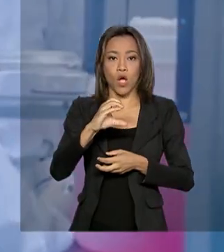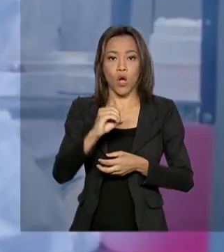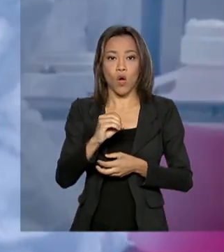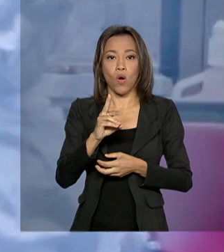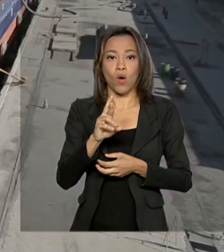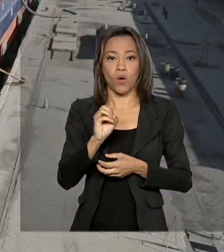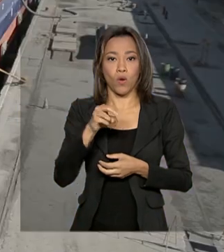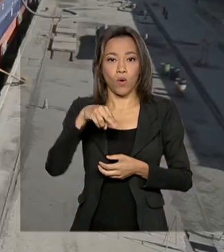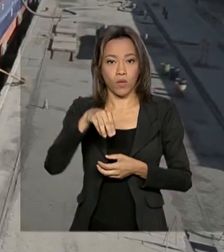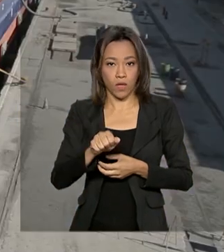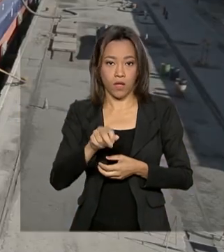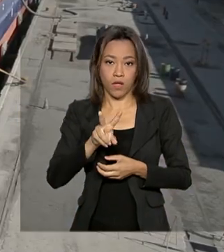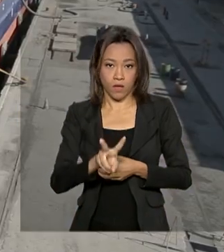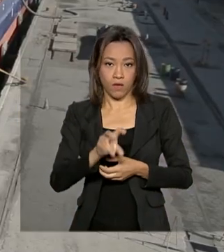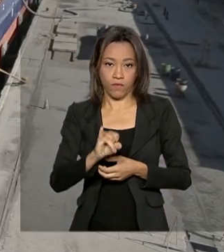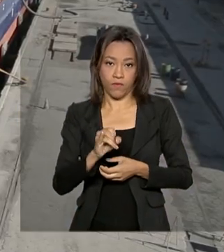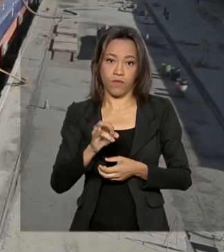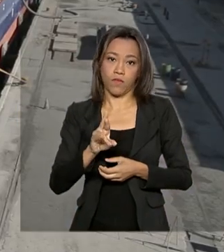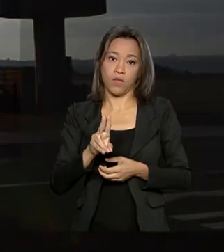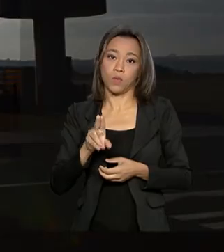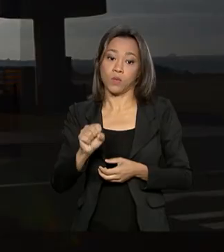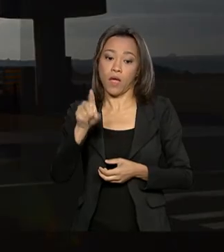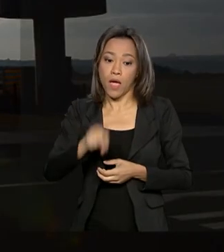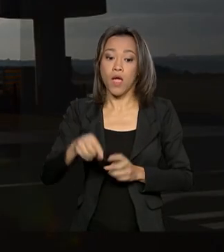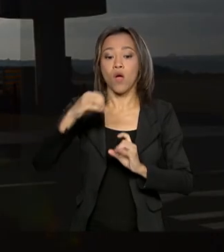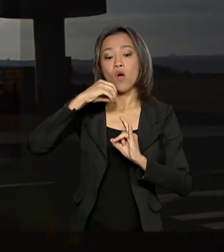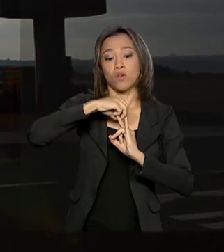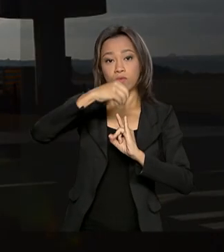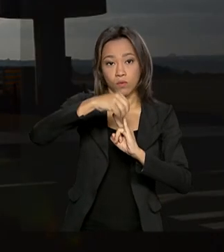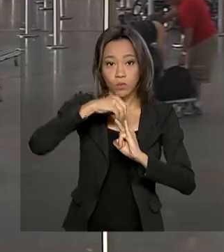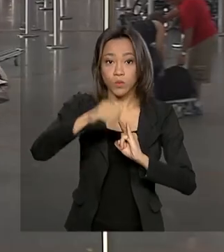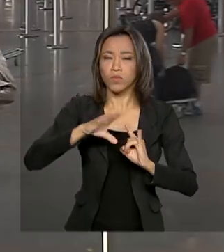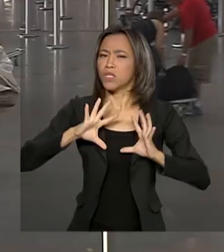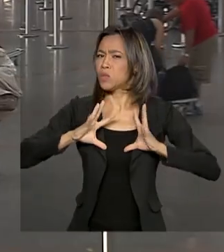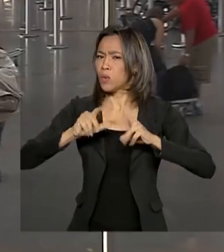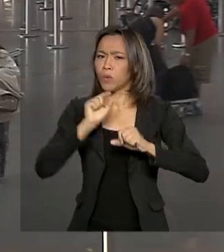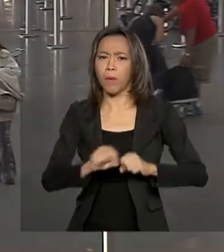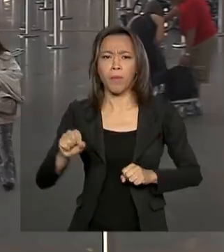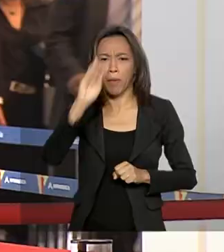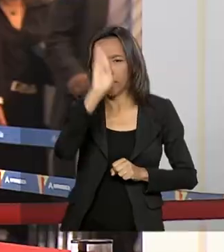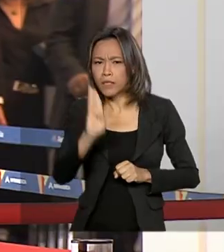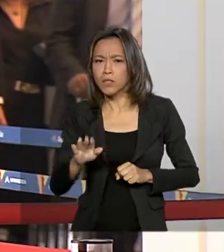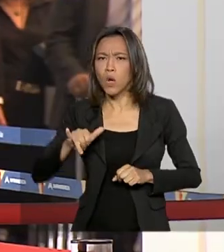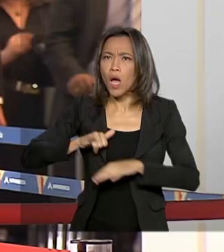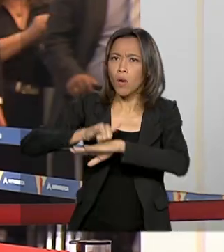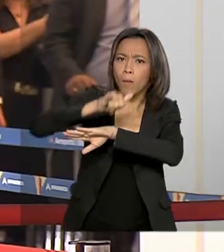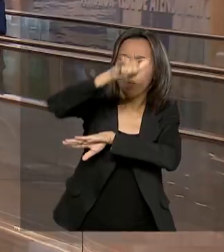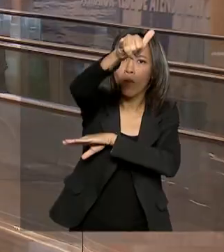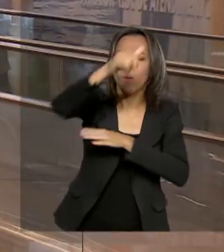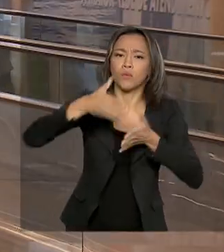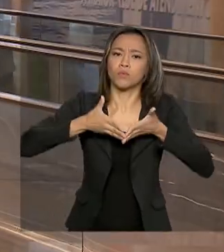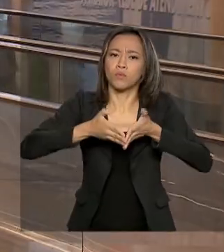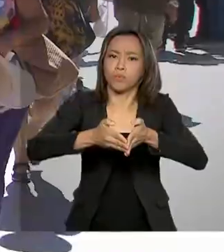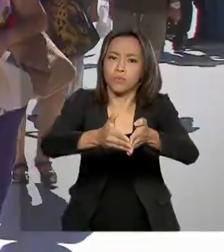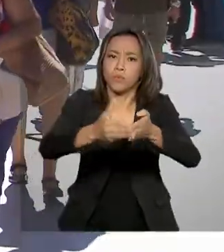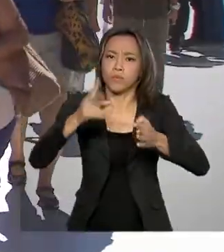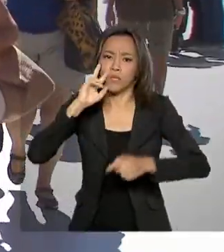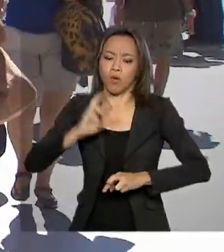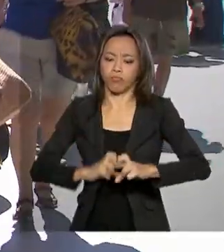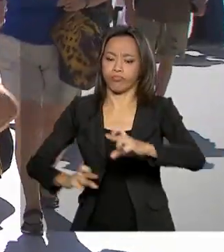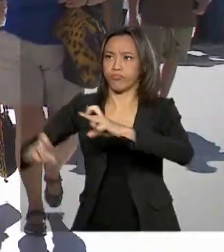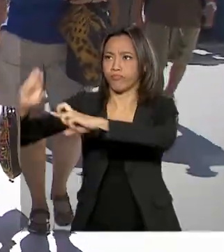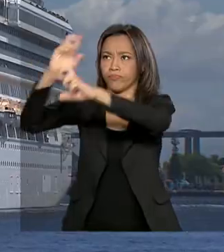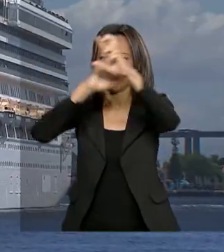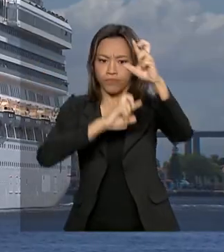Oswaldo Cruz. Em todo o país, portos e aeroportos têm recebido atenção especial e passageiros